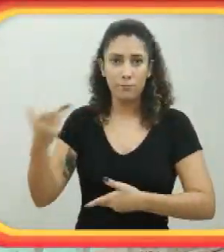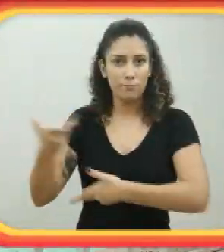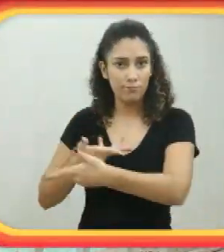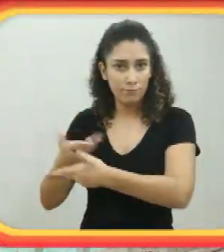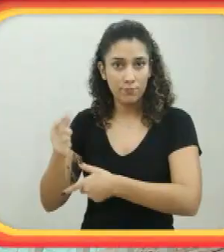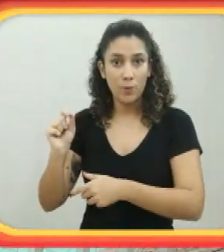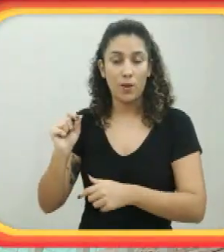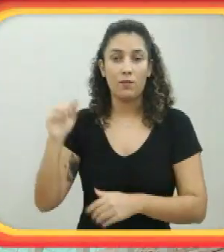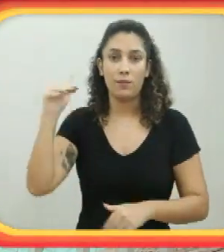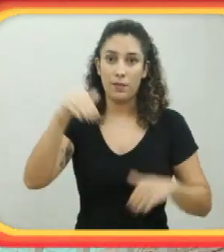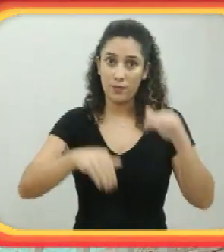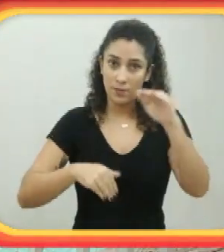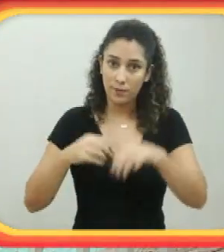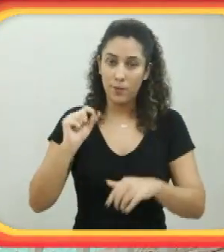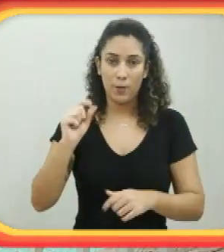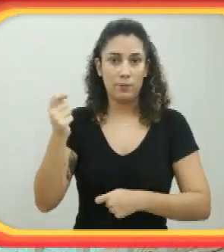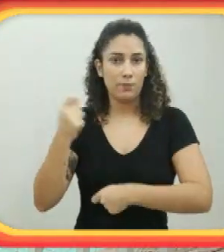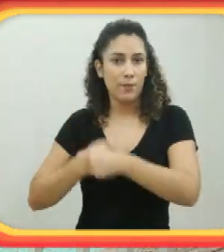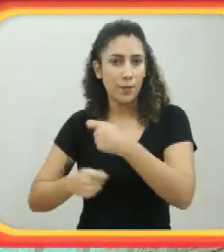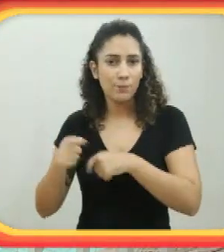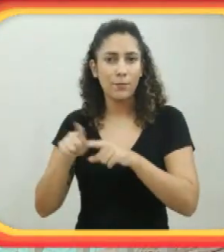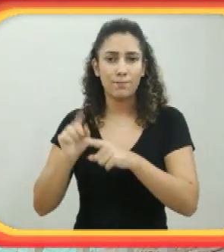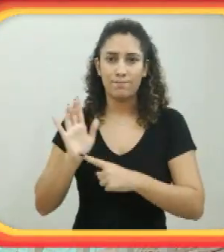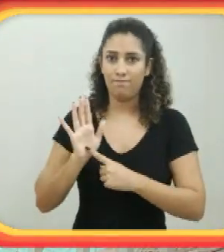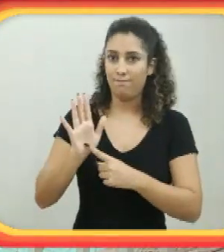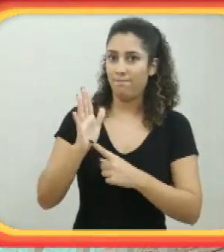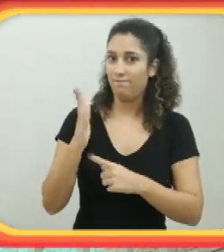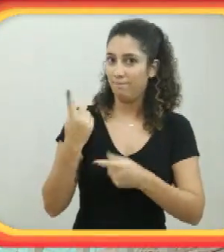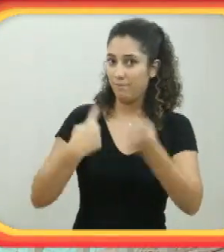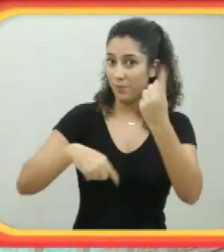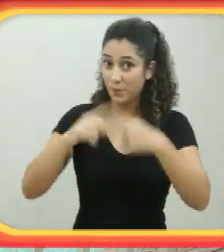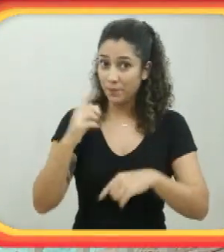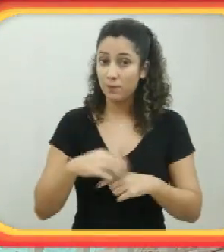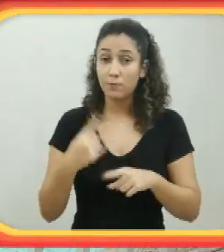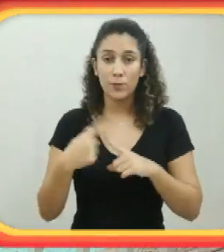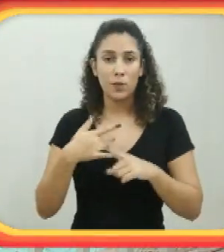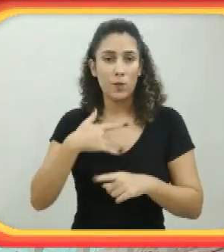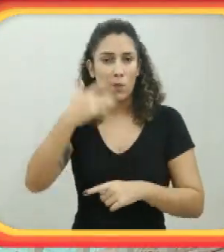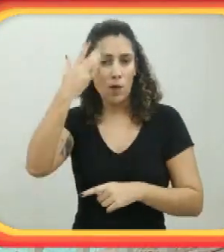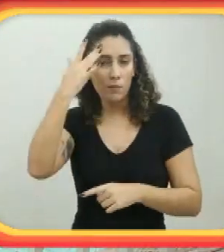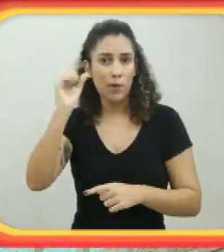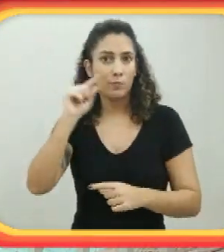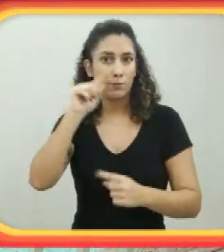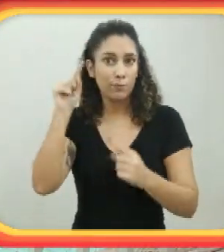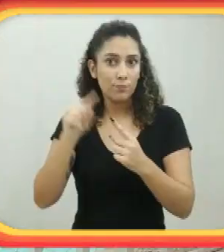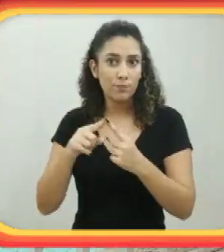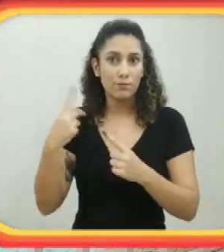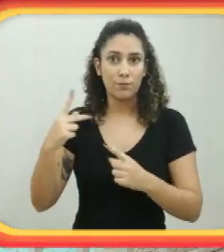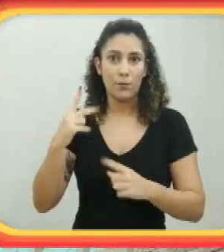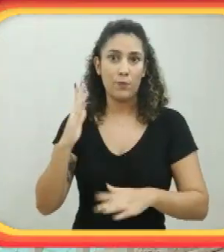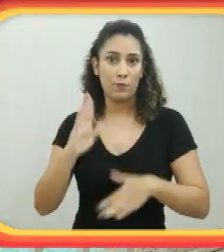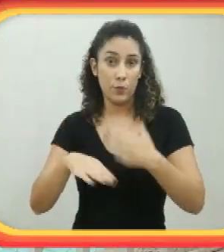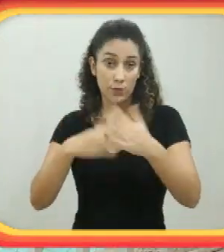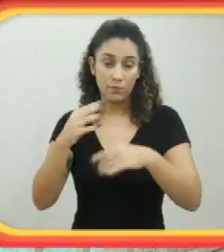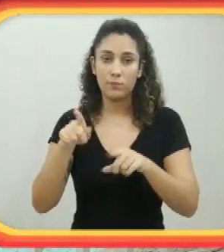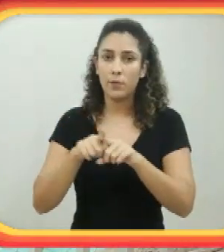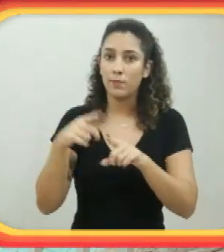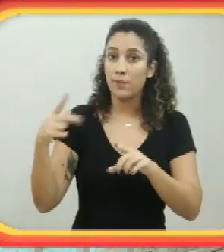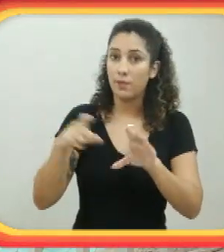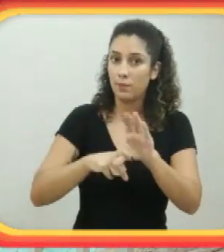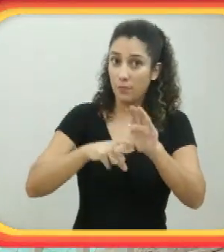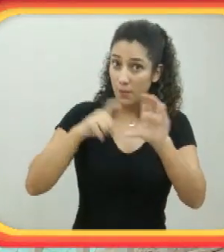é um negócio espetacular. Eu acho que em grande medida a desenvoltura dele, a